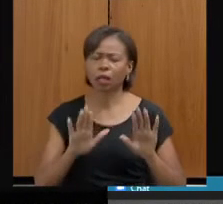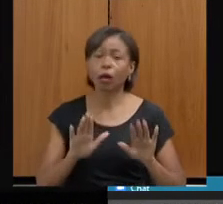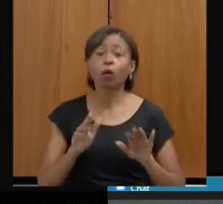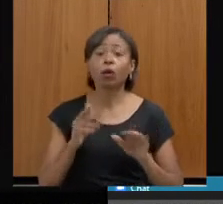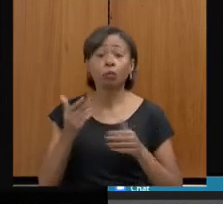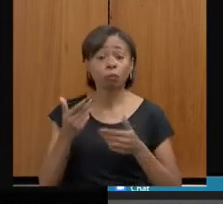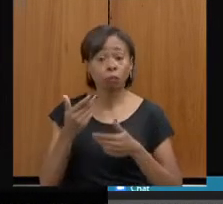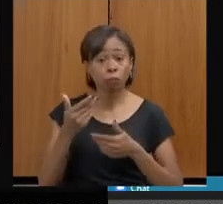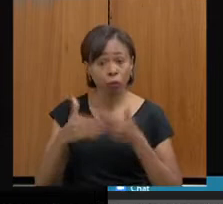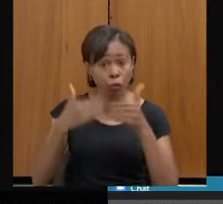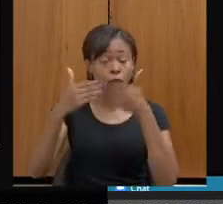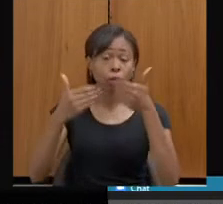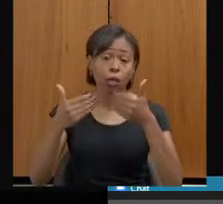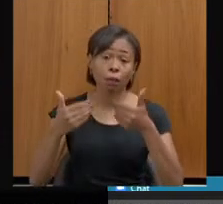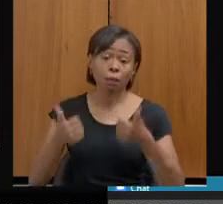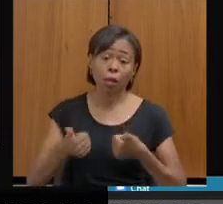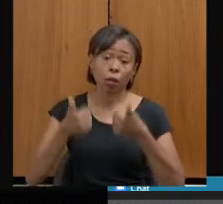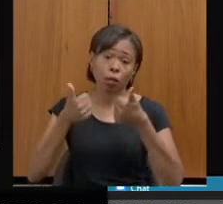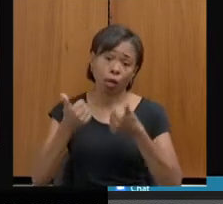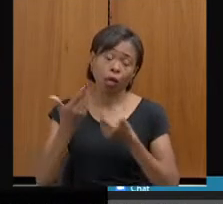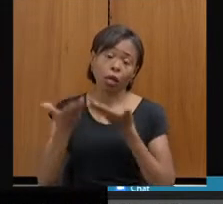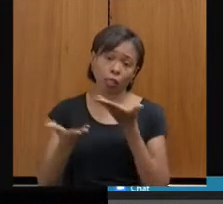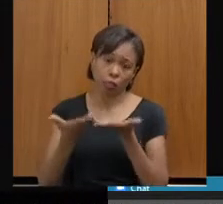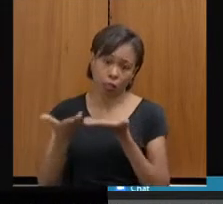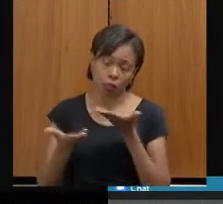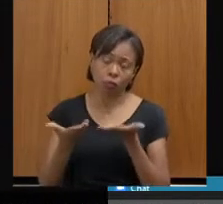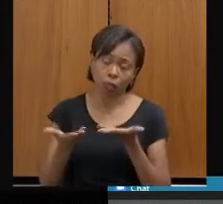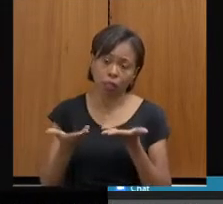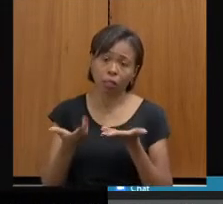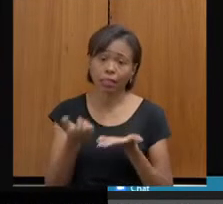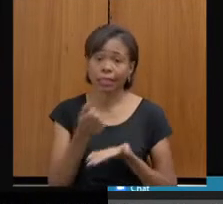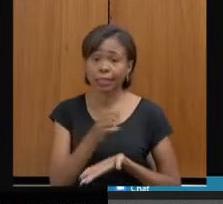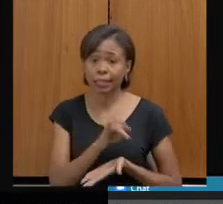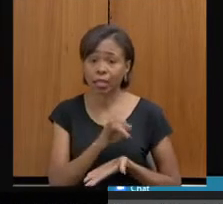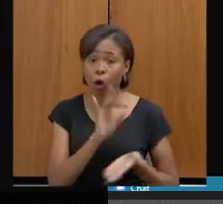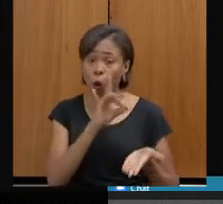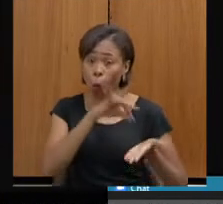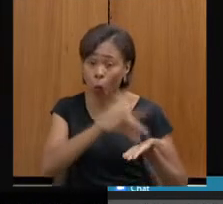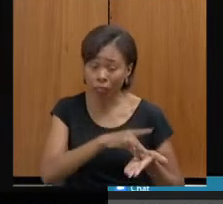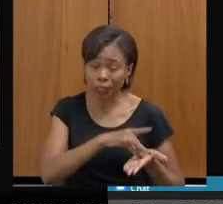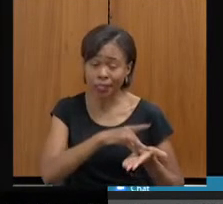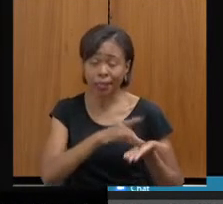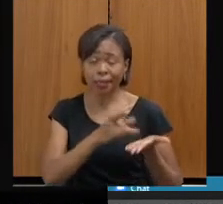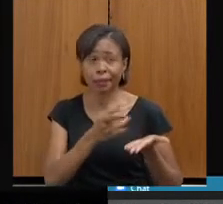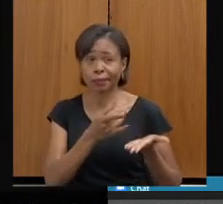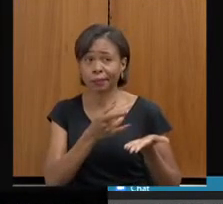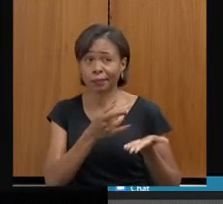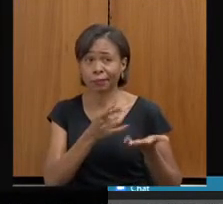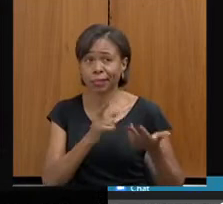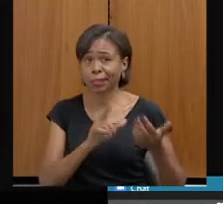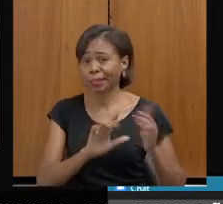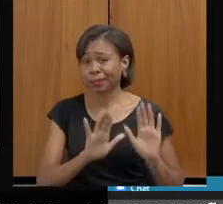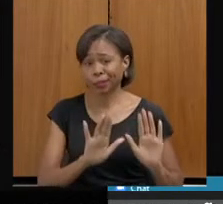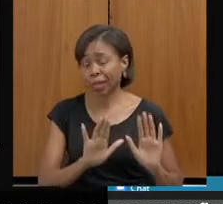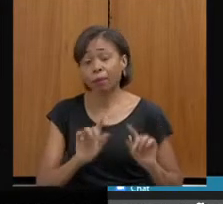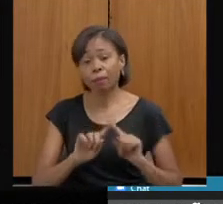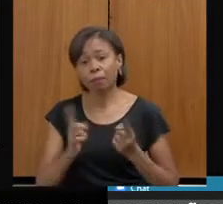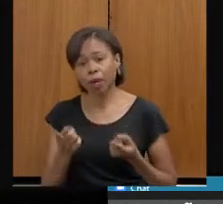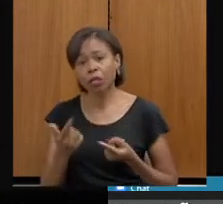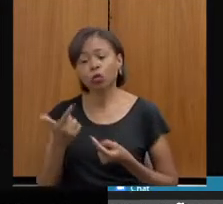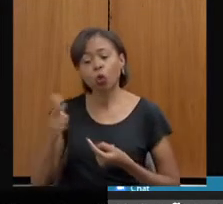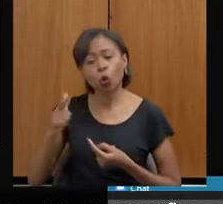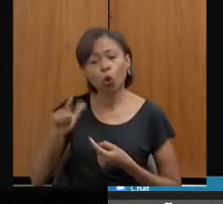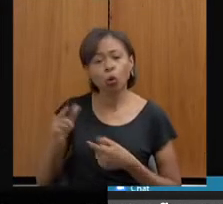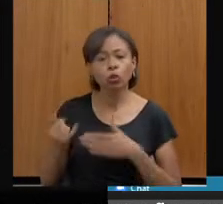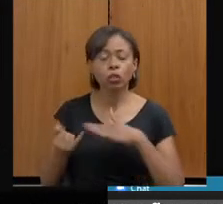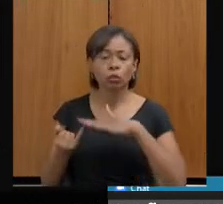atendimento, se não vem pelo meio oficial e tradicional, mas pelo meio do terceiro setor e por